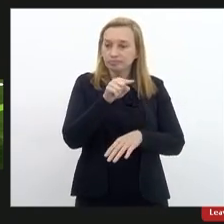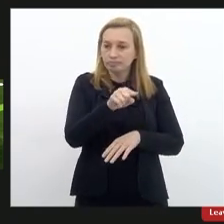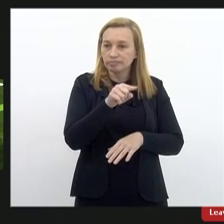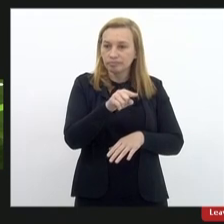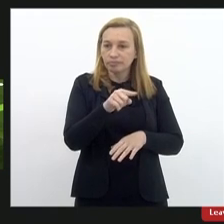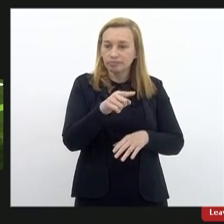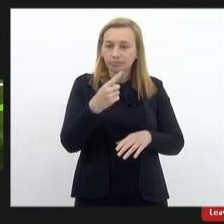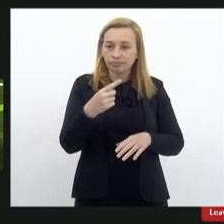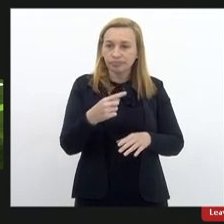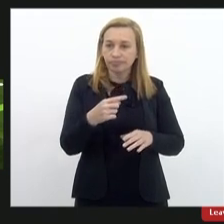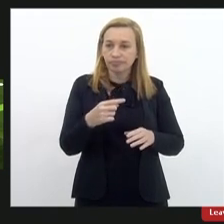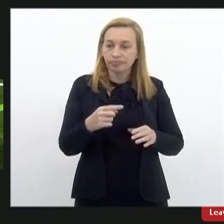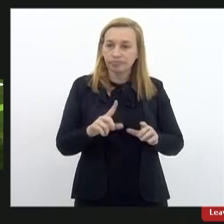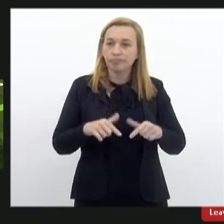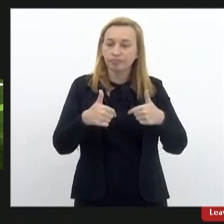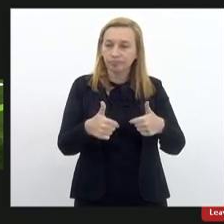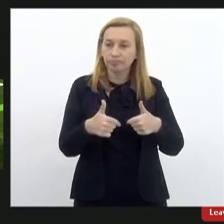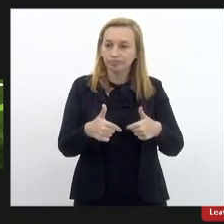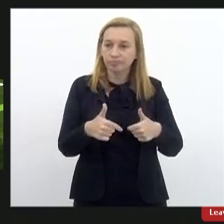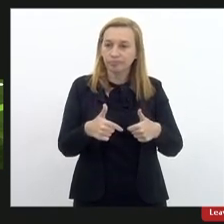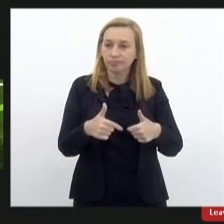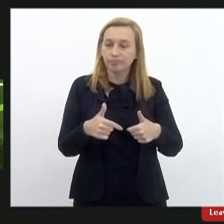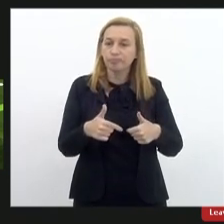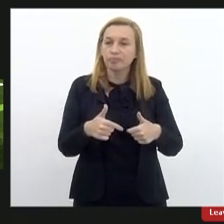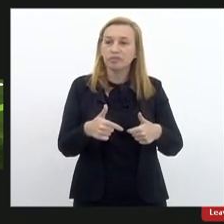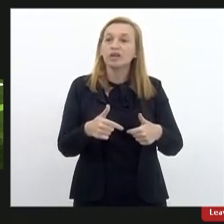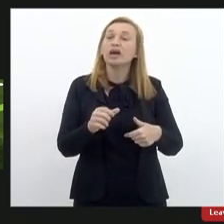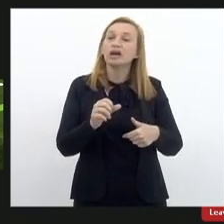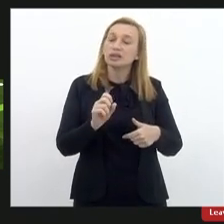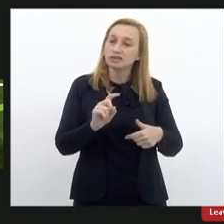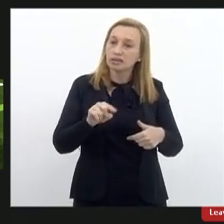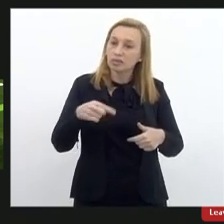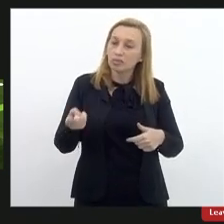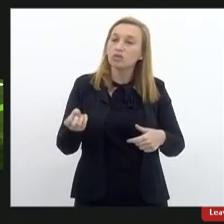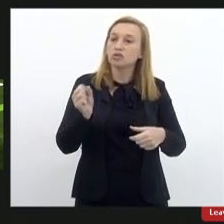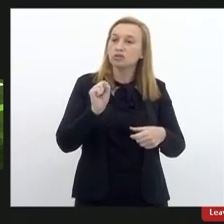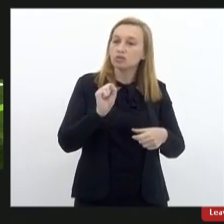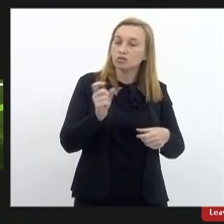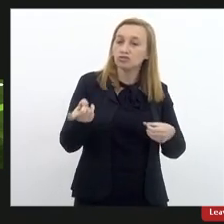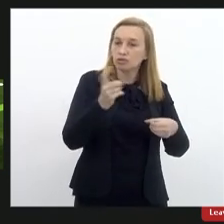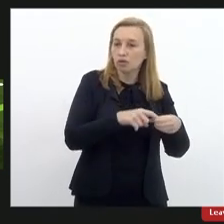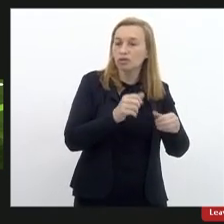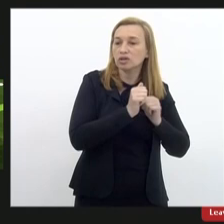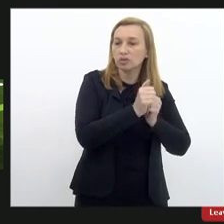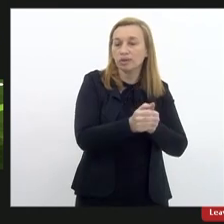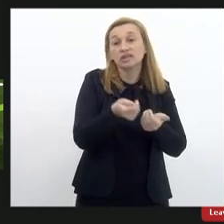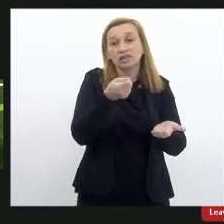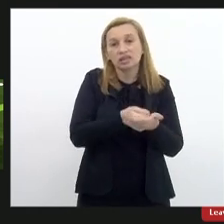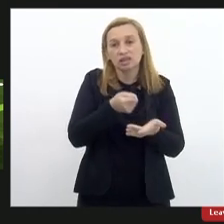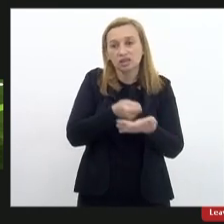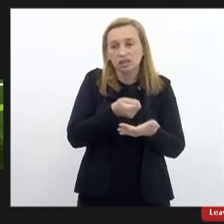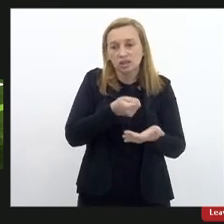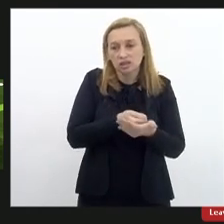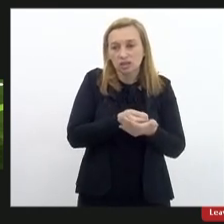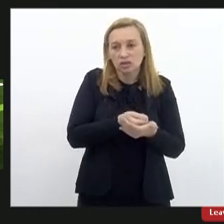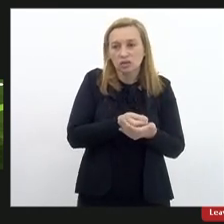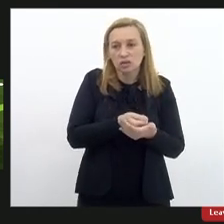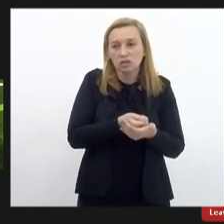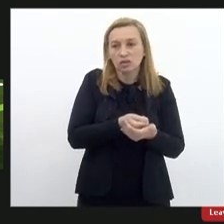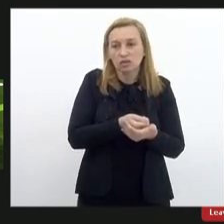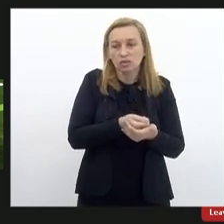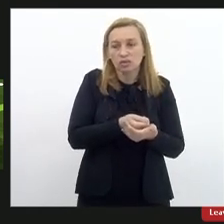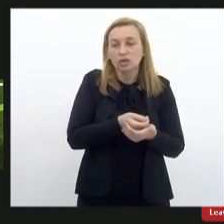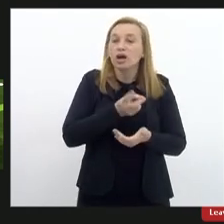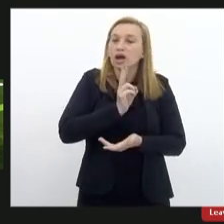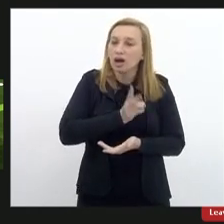viabilizadas e a partir dessa portaria aí sim, volta-se o acompanhamento e as exigências para a